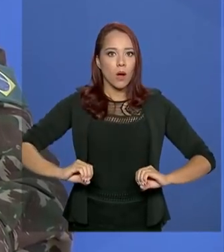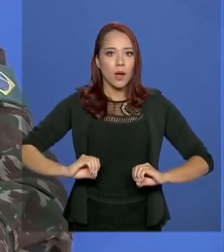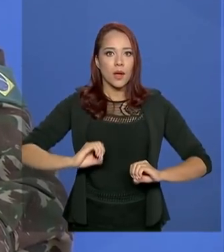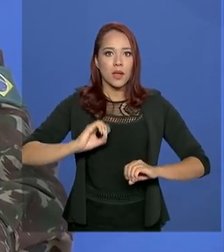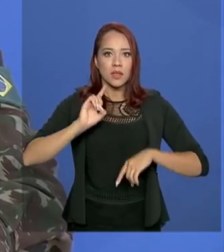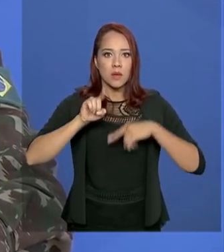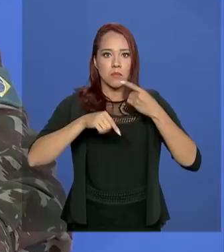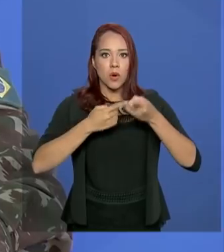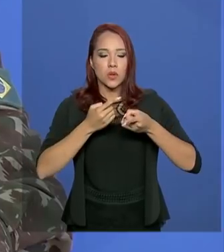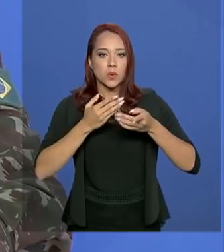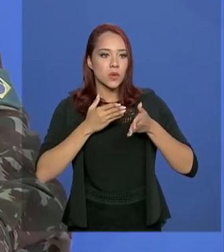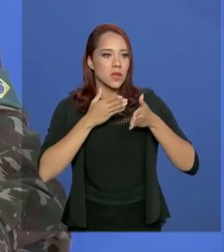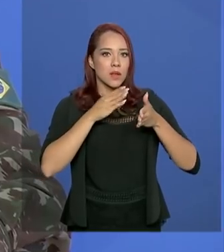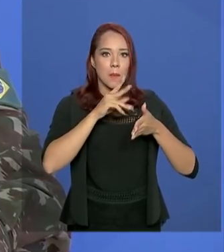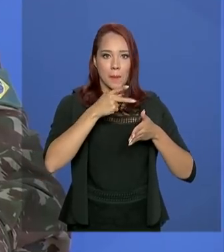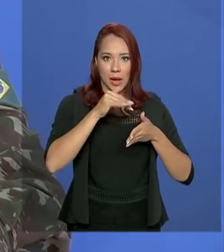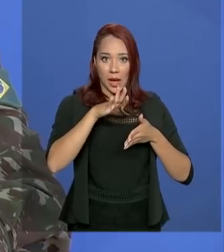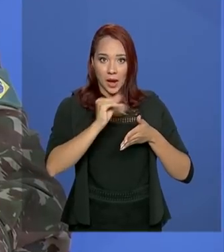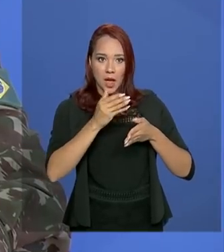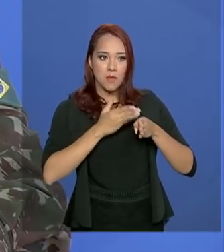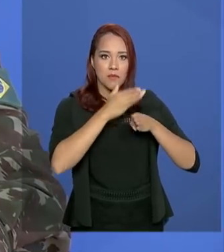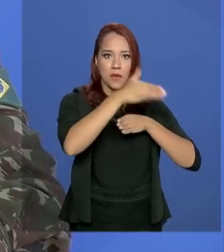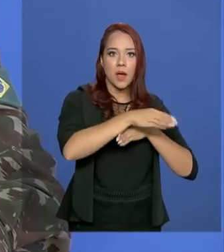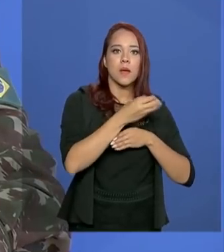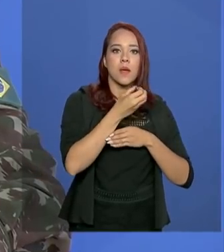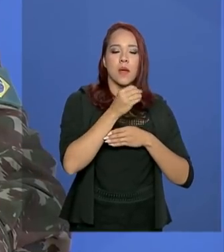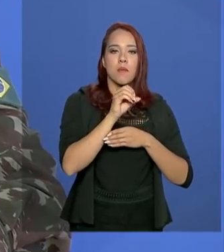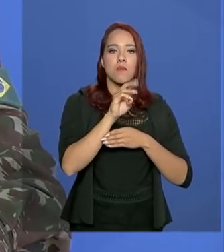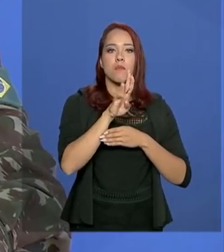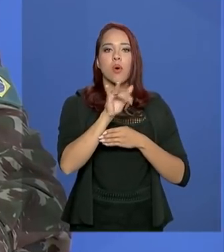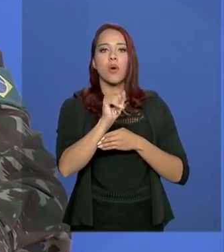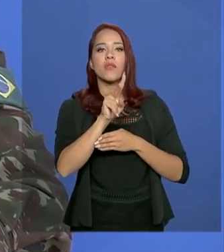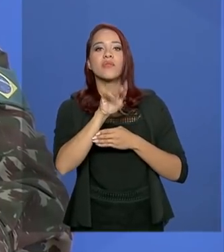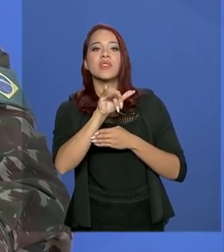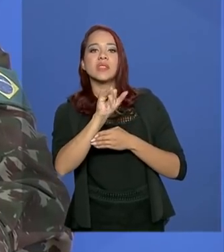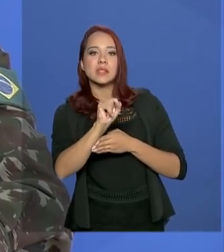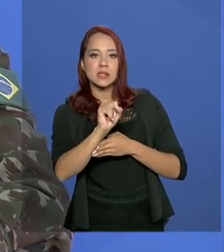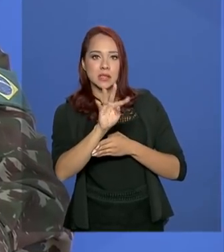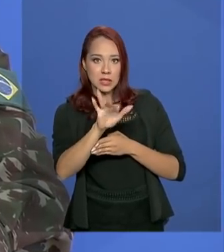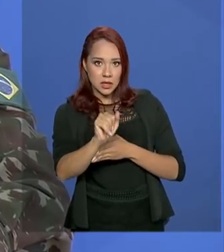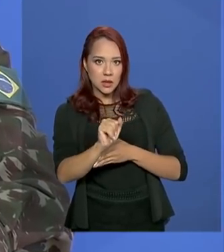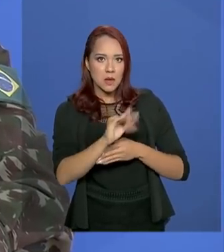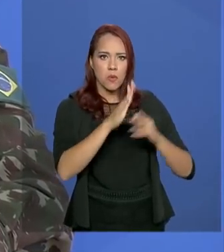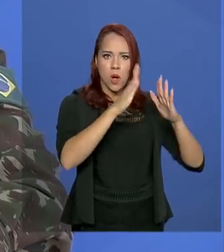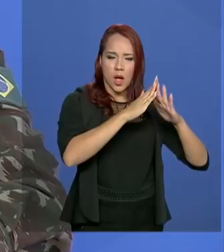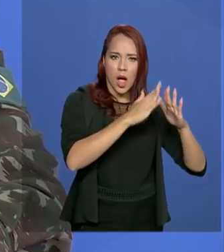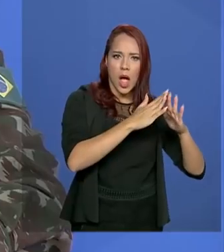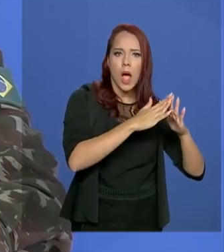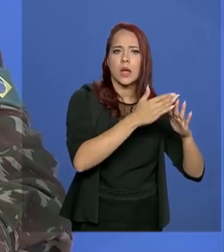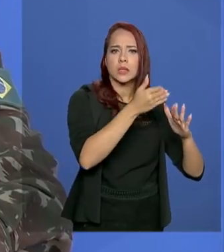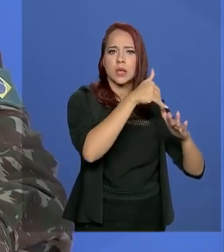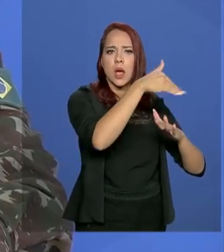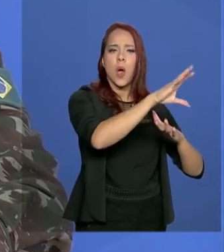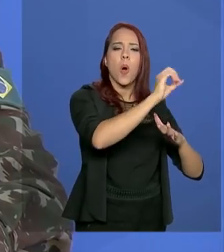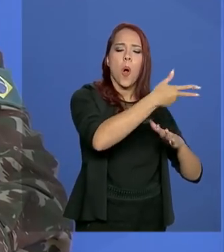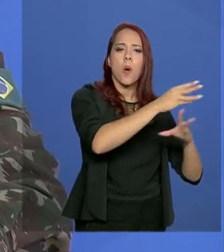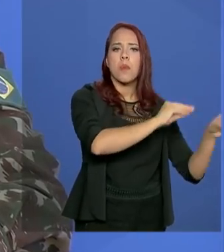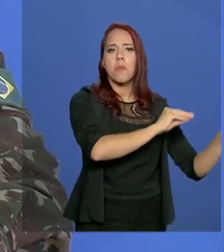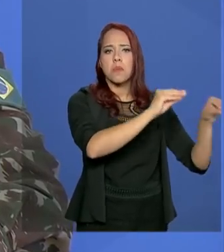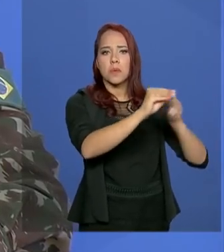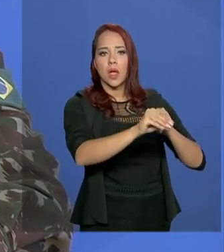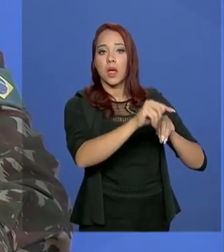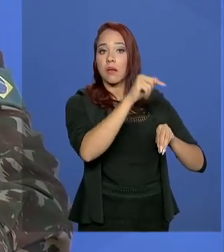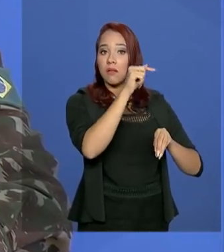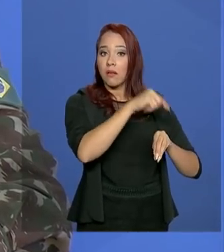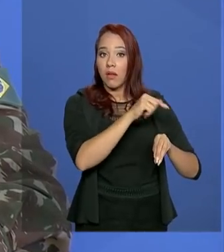quando ele parte de Pacaraima já para Boa Vista, para um abrigamento ou para trânsito, ele